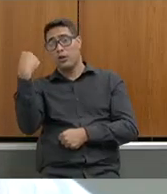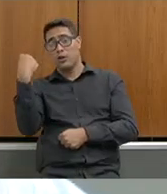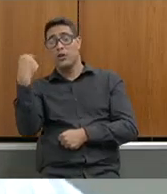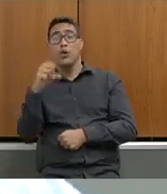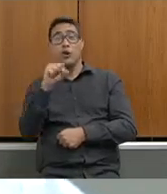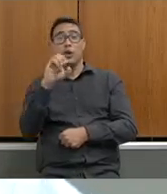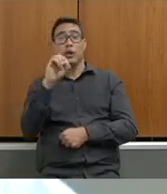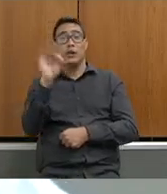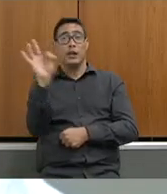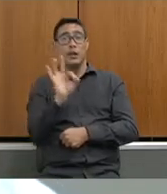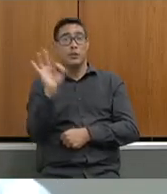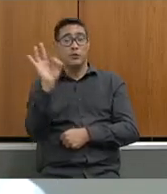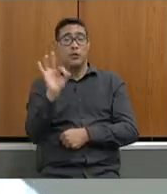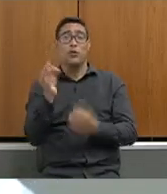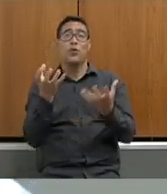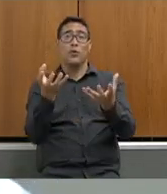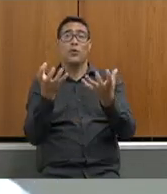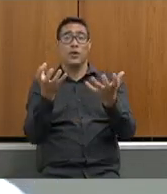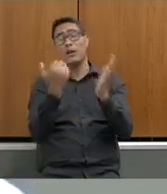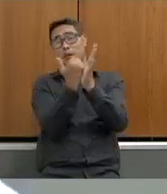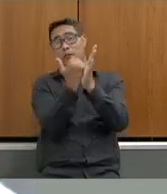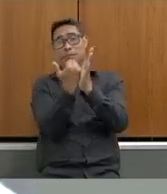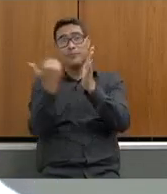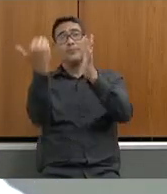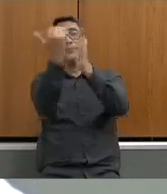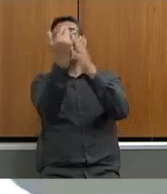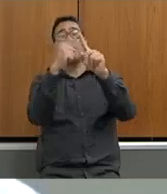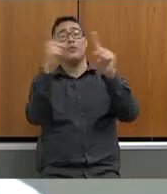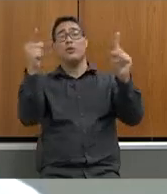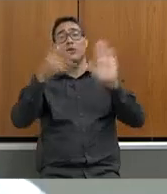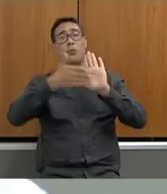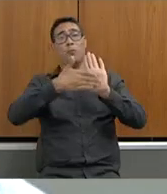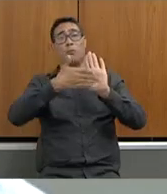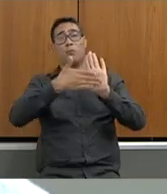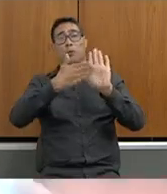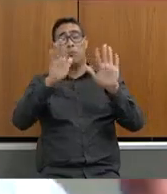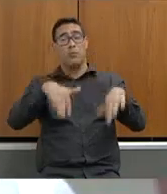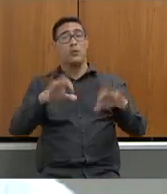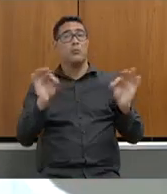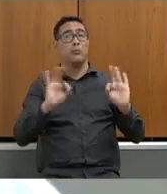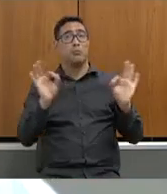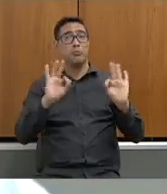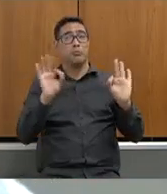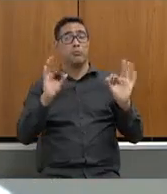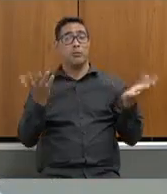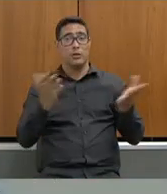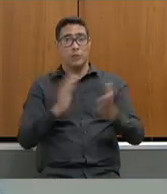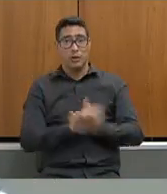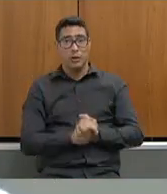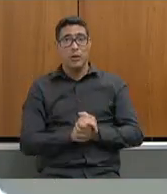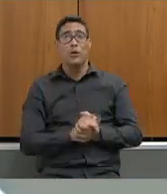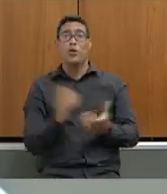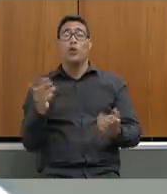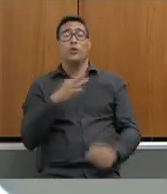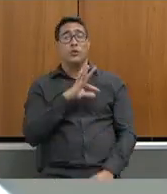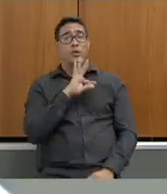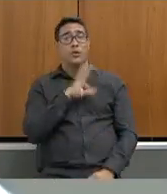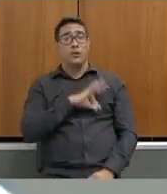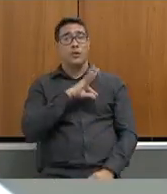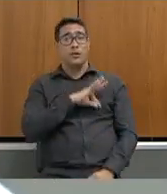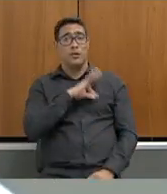professores lutam pela ampliação da carga até agora nenhuma proposta efetiva para essa ampliação aliás secretário os salários